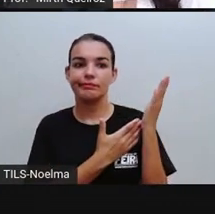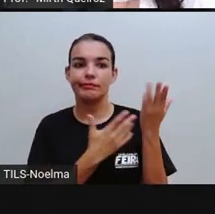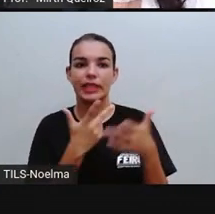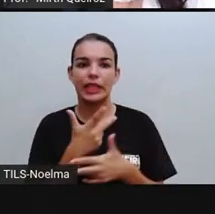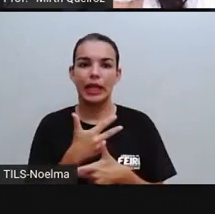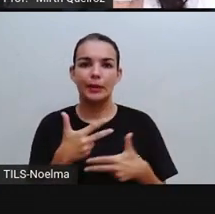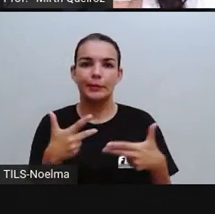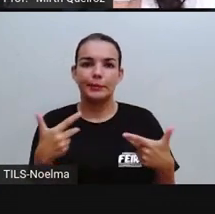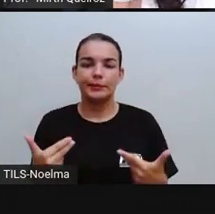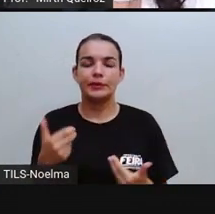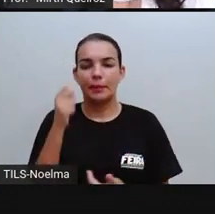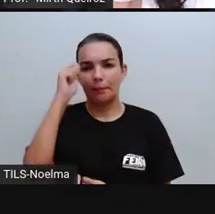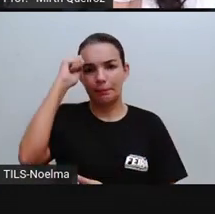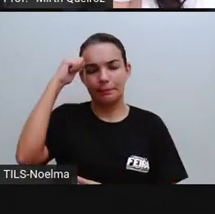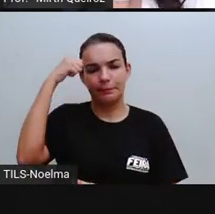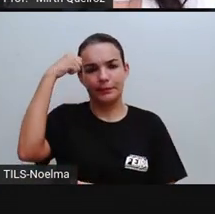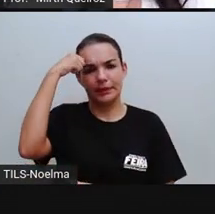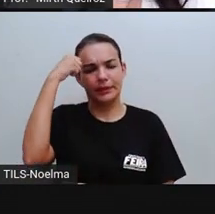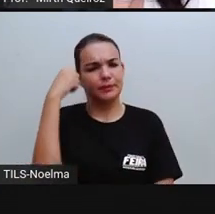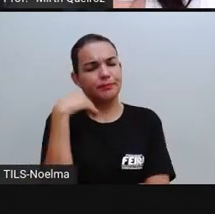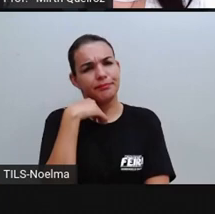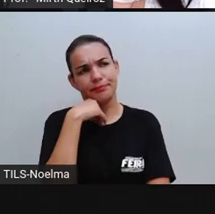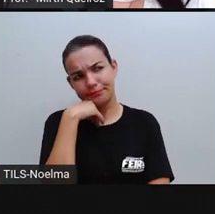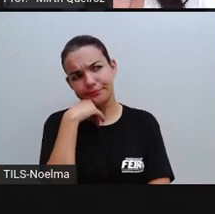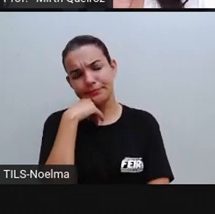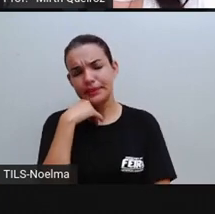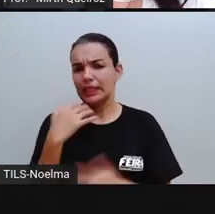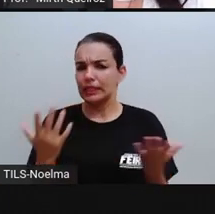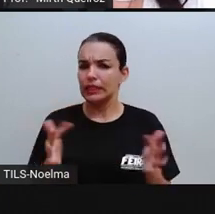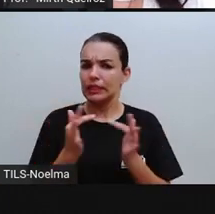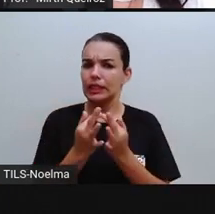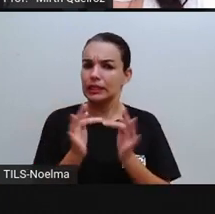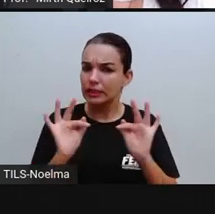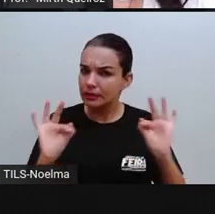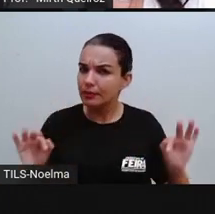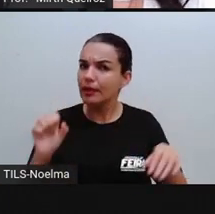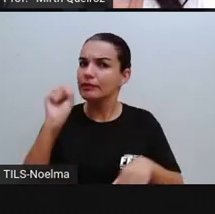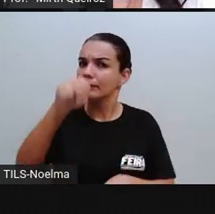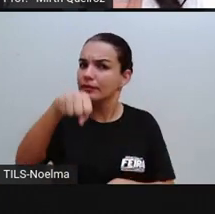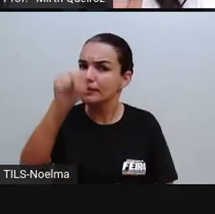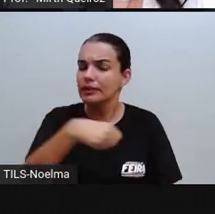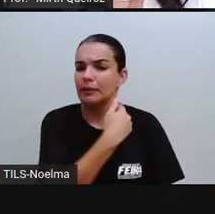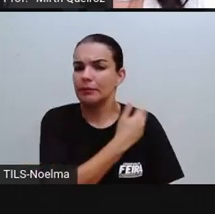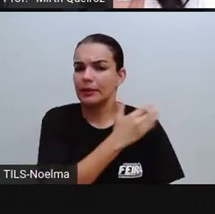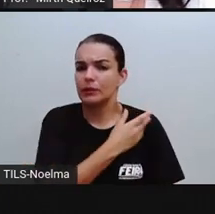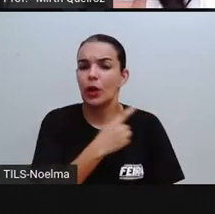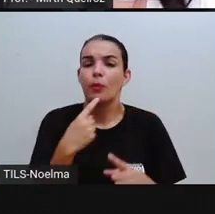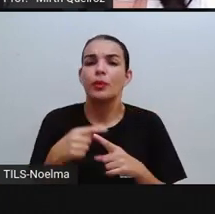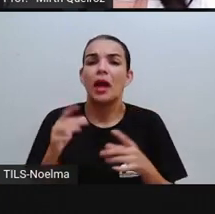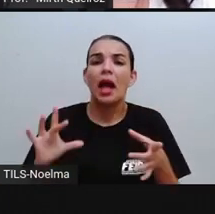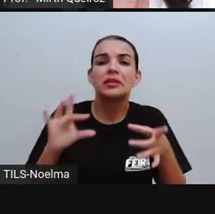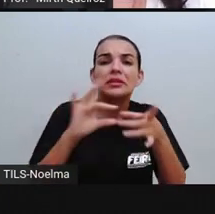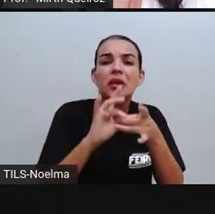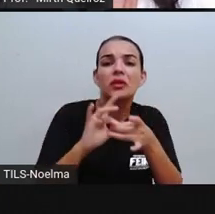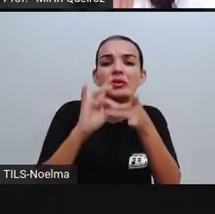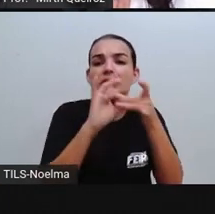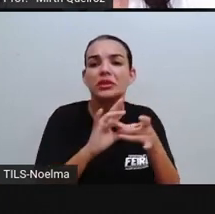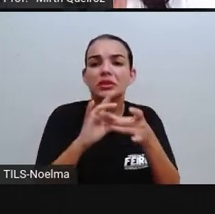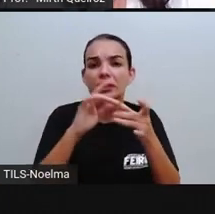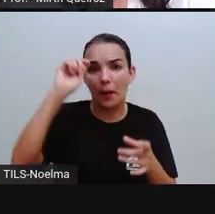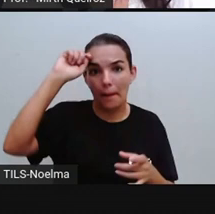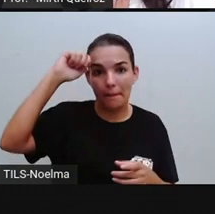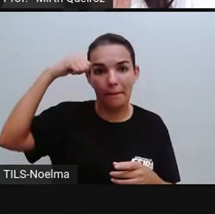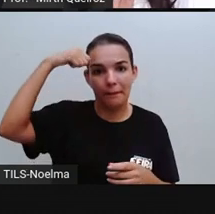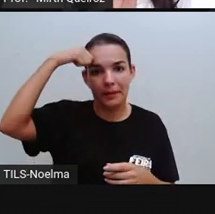Quem é que já usou essa expressão? Essa expressão é uma expressão racista. Ela associa o preto a uma coisa